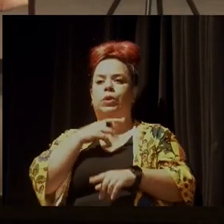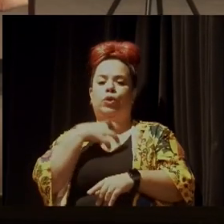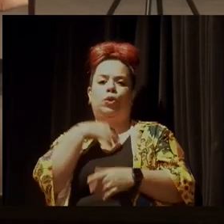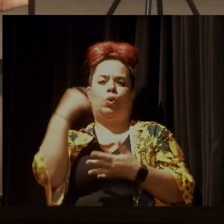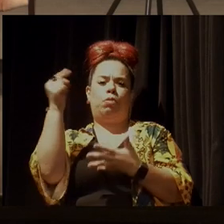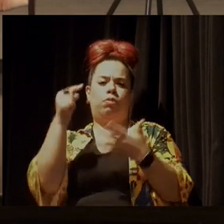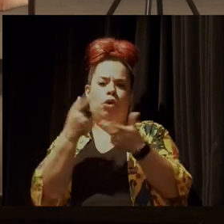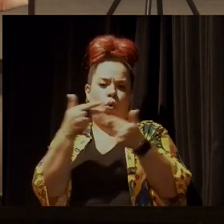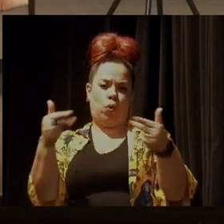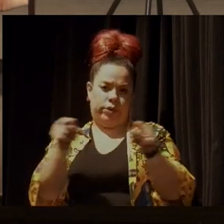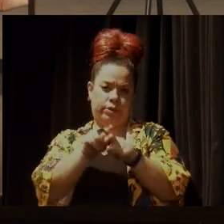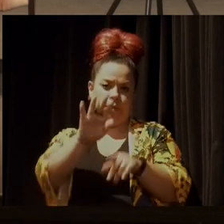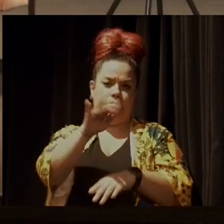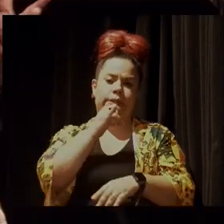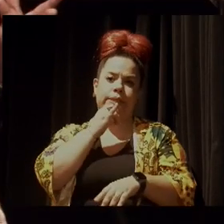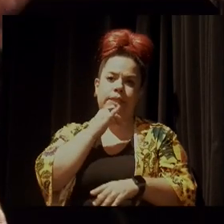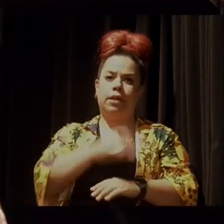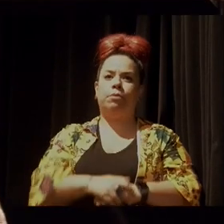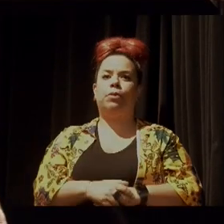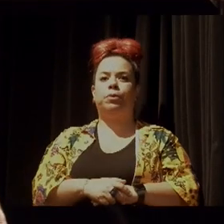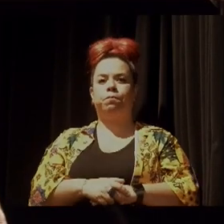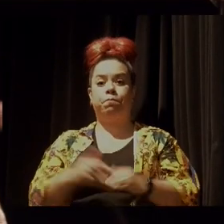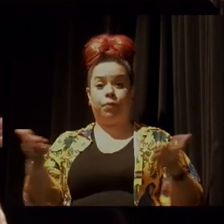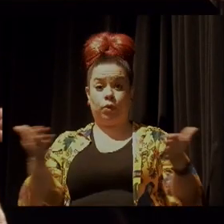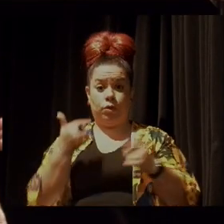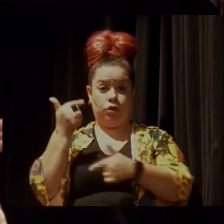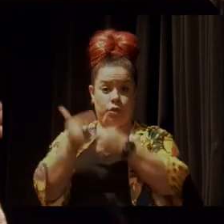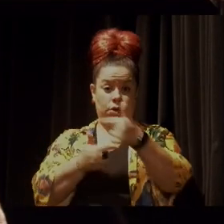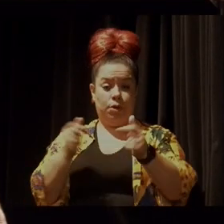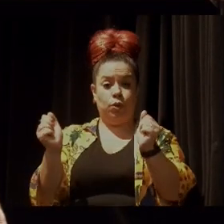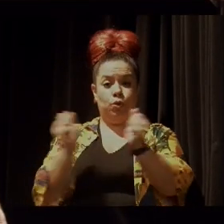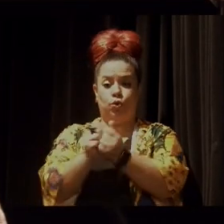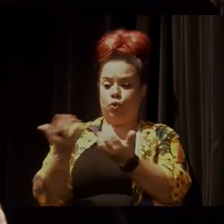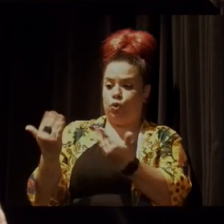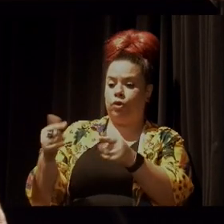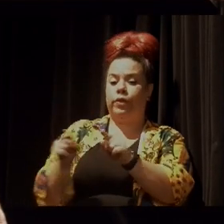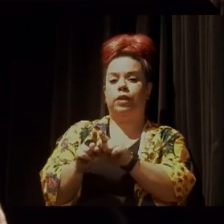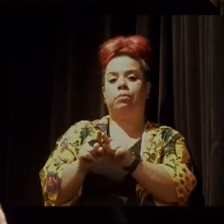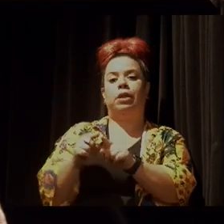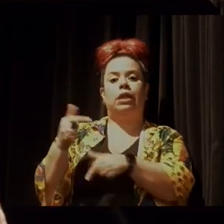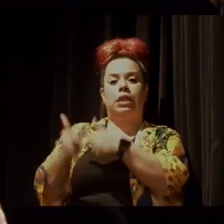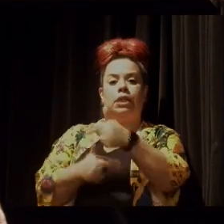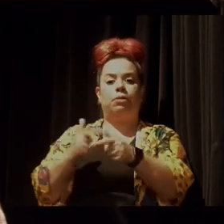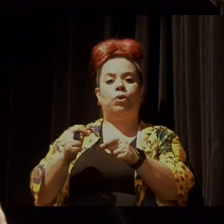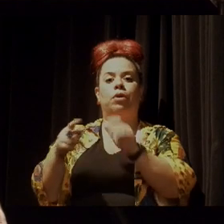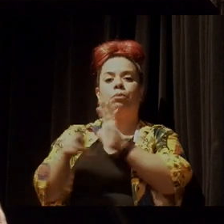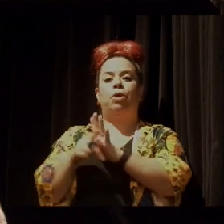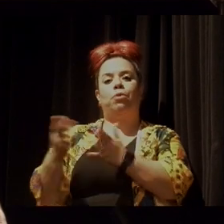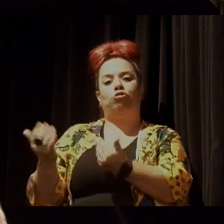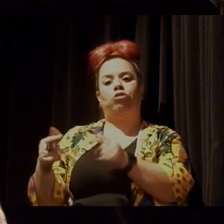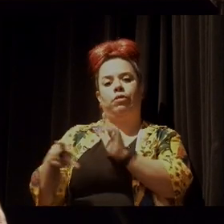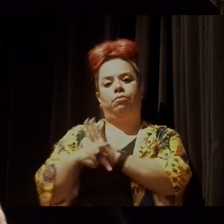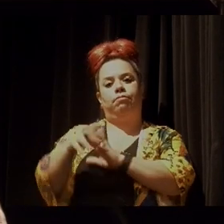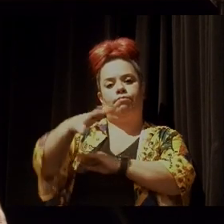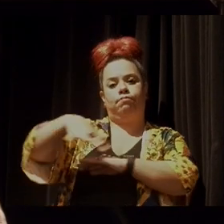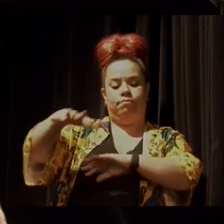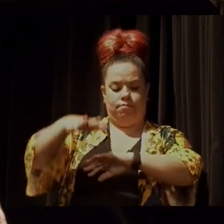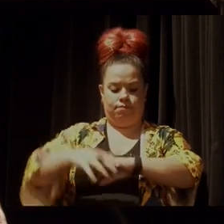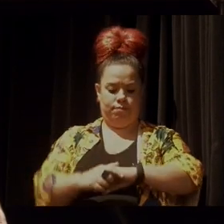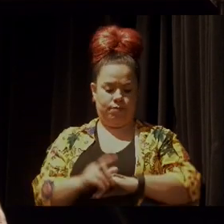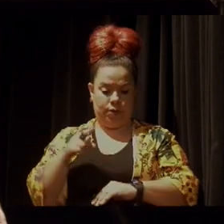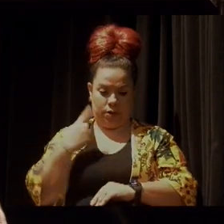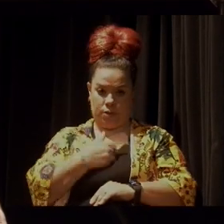coisa. Então, por exemplo, hoje, trabalhando com jovens, a gente trabalha com jovens do território, porque a gente